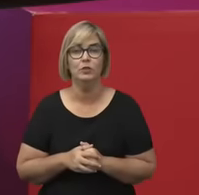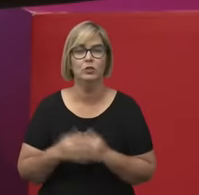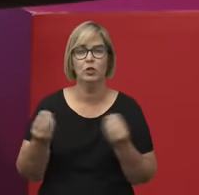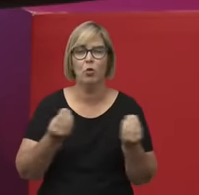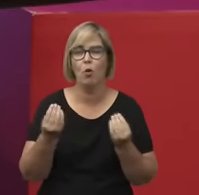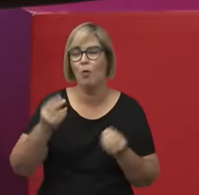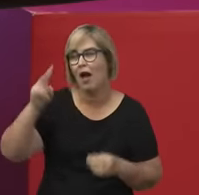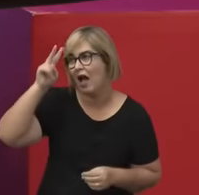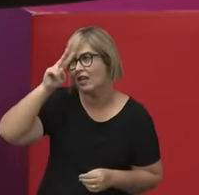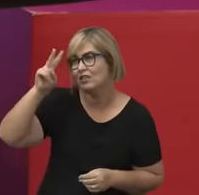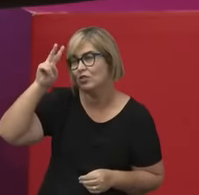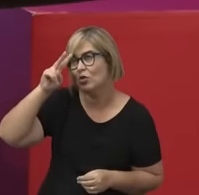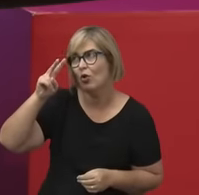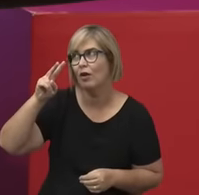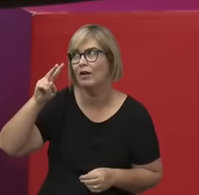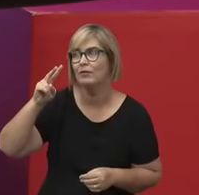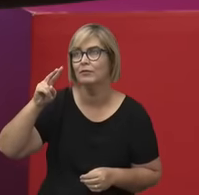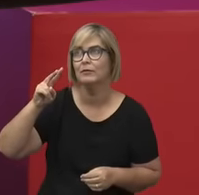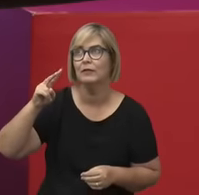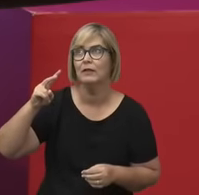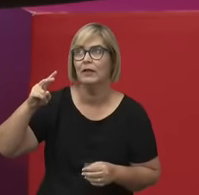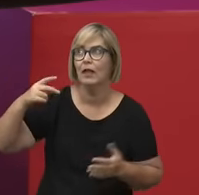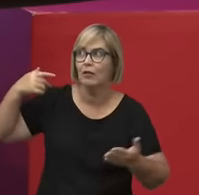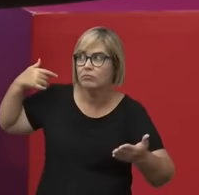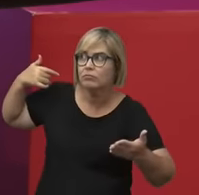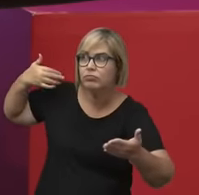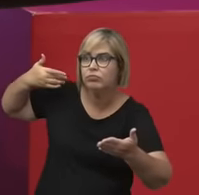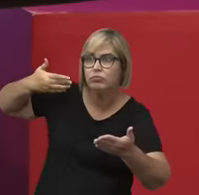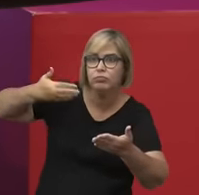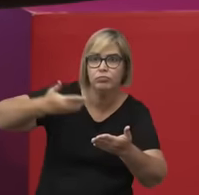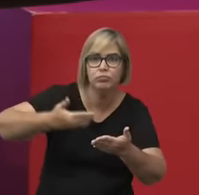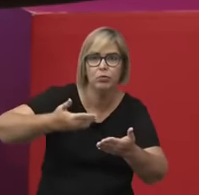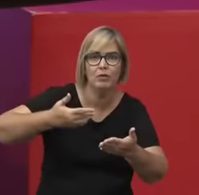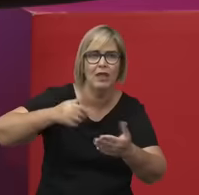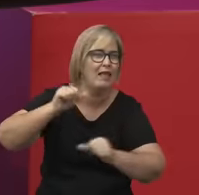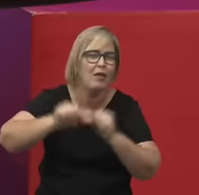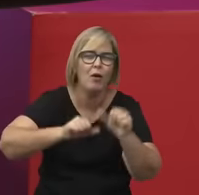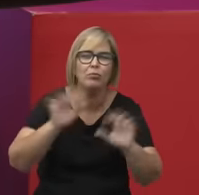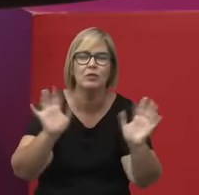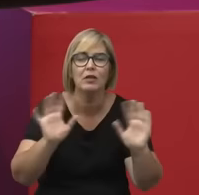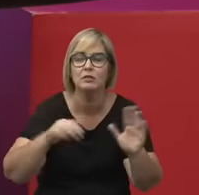Eu não gosto da expressão de reconstrução da história, as práticas de narração da história